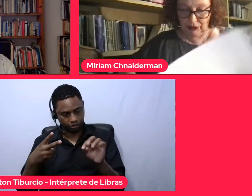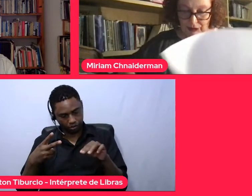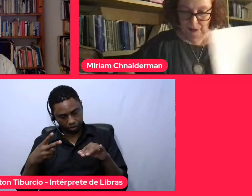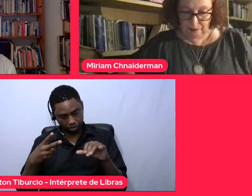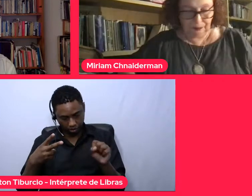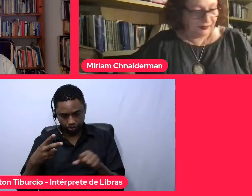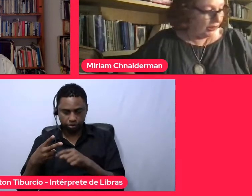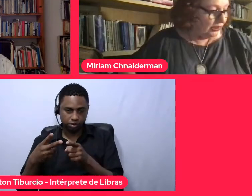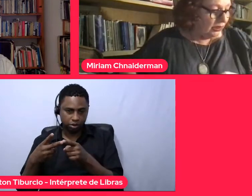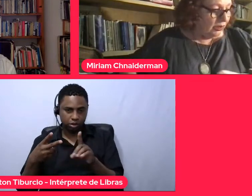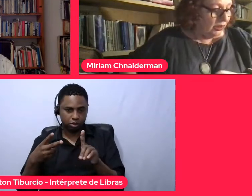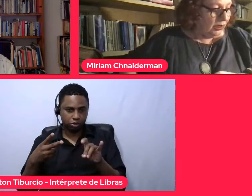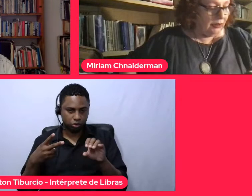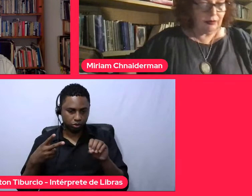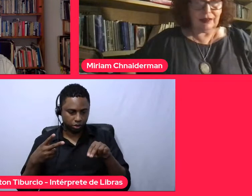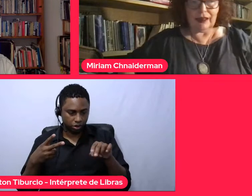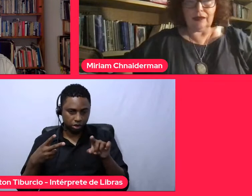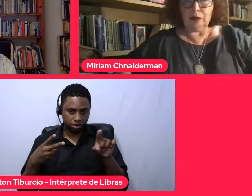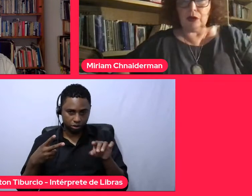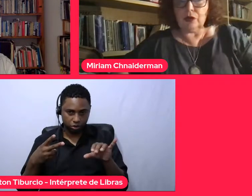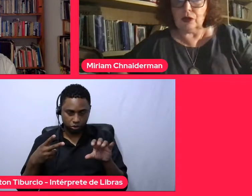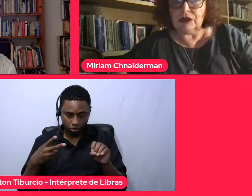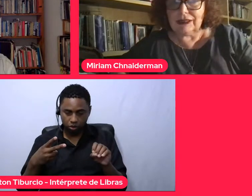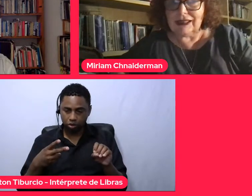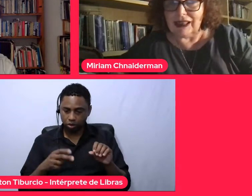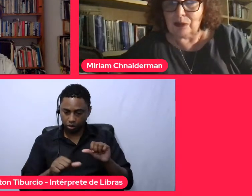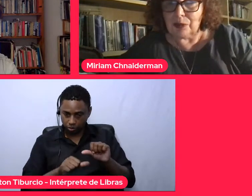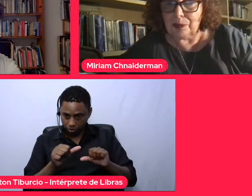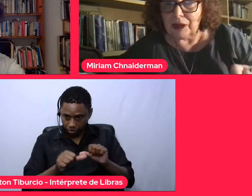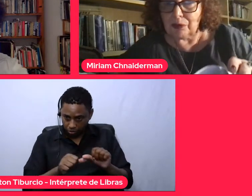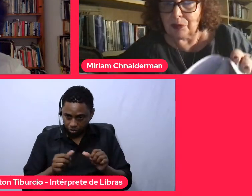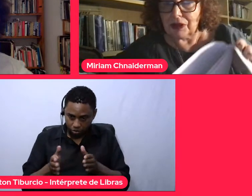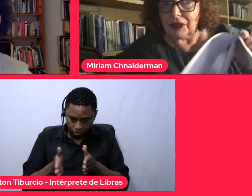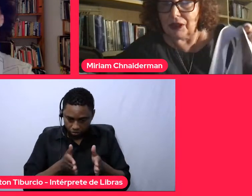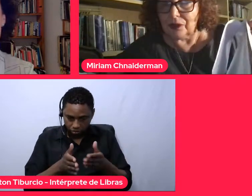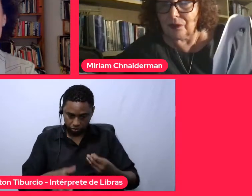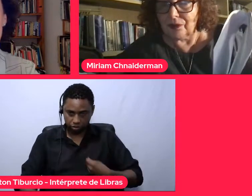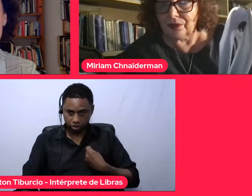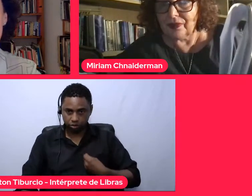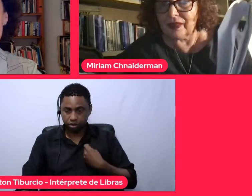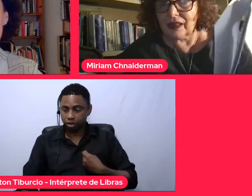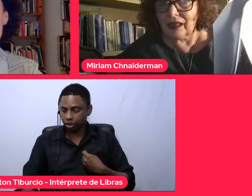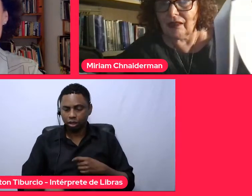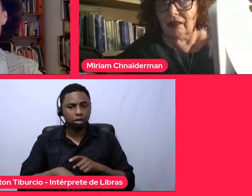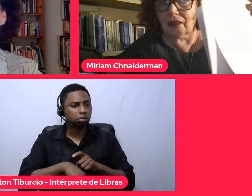cotidiano. Eu não sei como eu estou de tempo, pera um pouquinho.